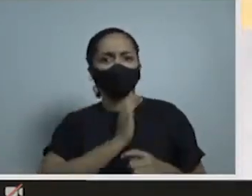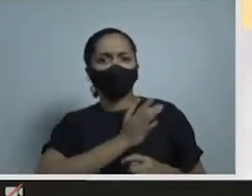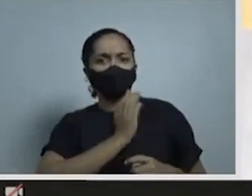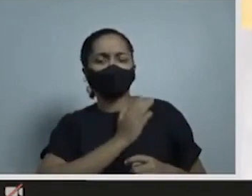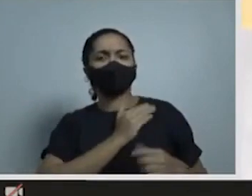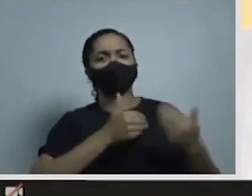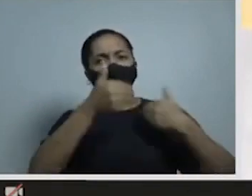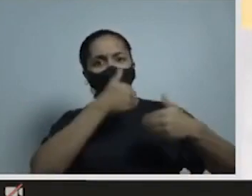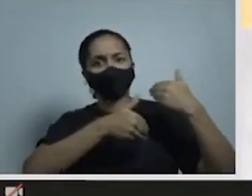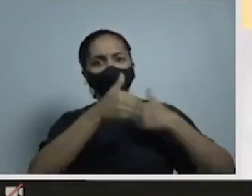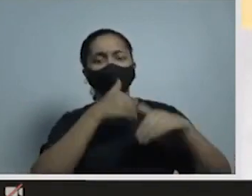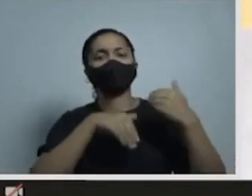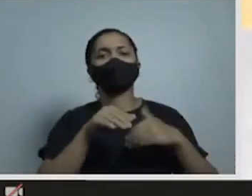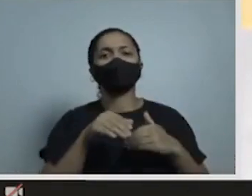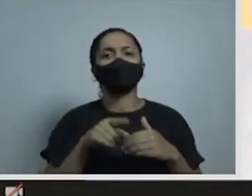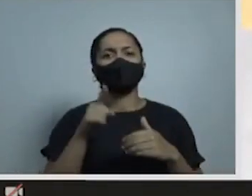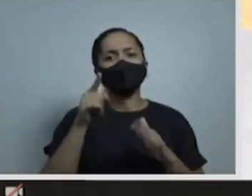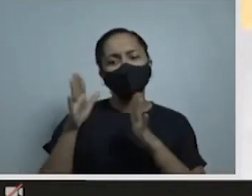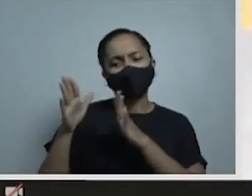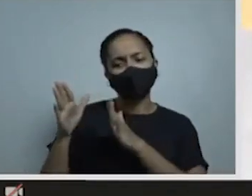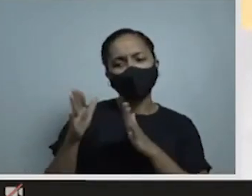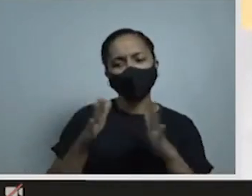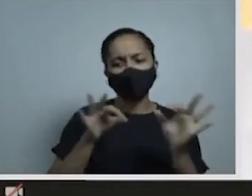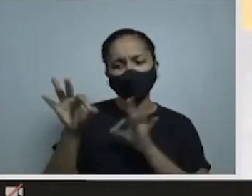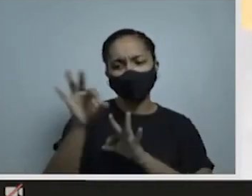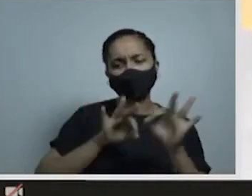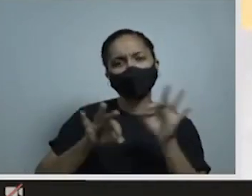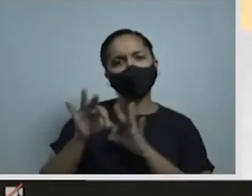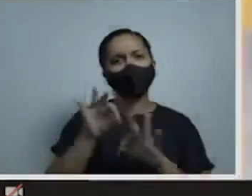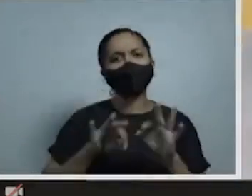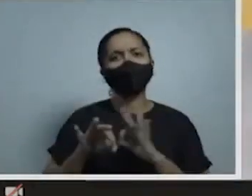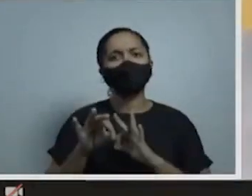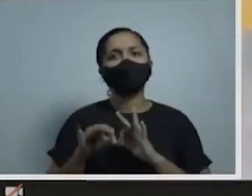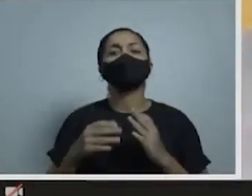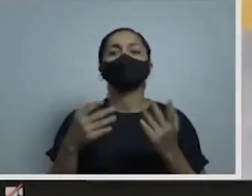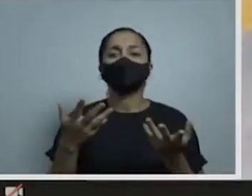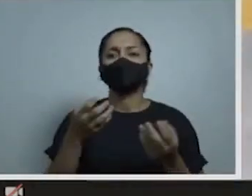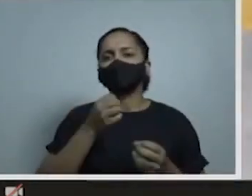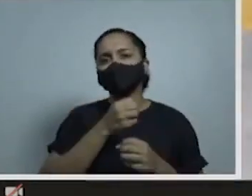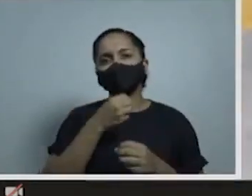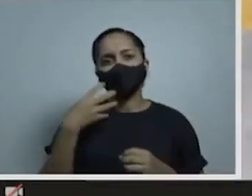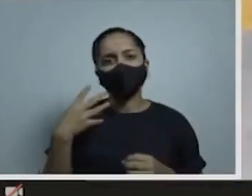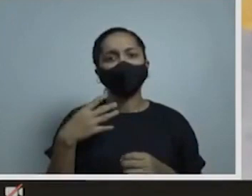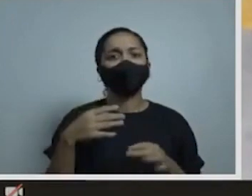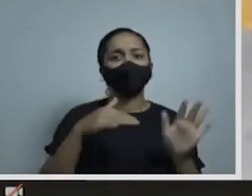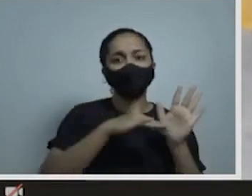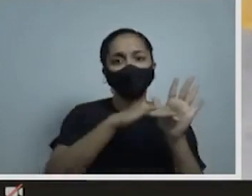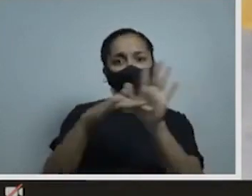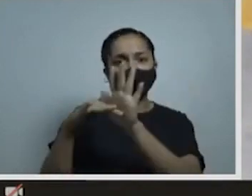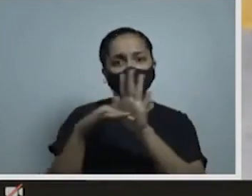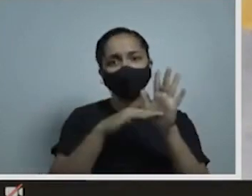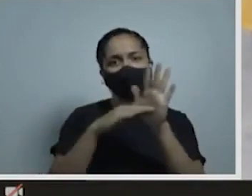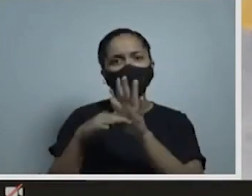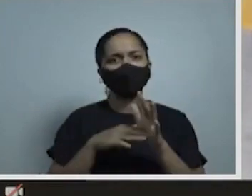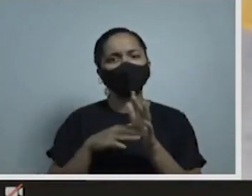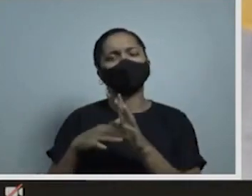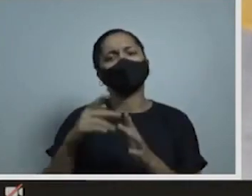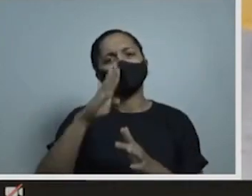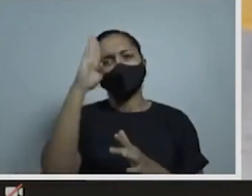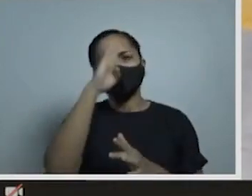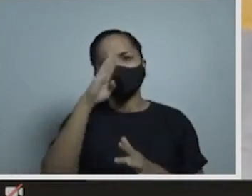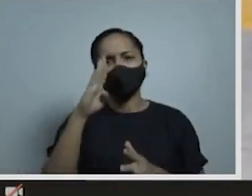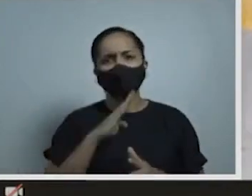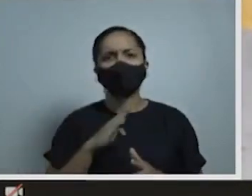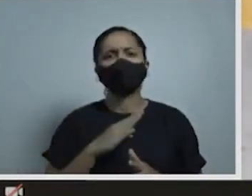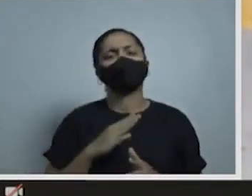com essa ferramenta em prol da saúde do Brasil. Indo a portos mais